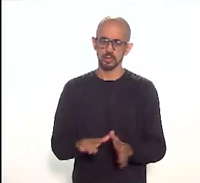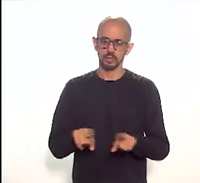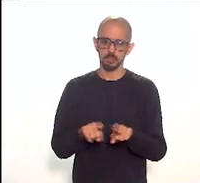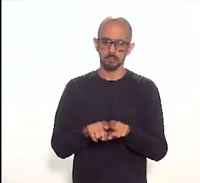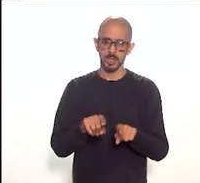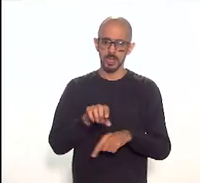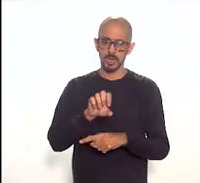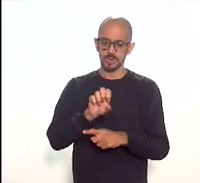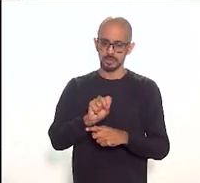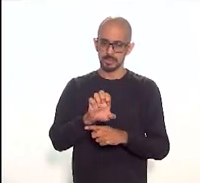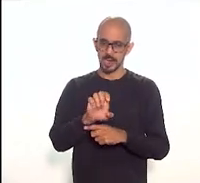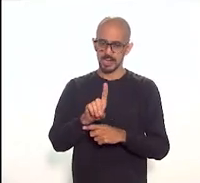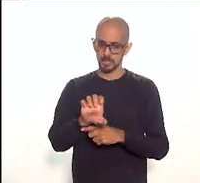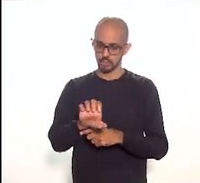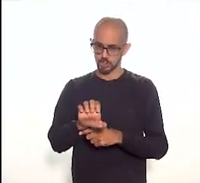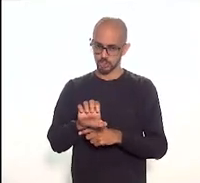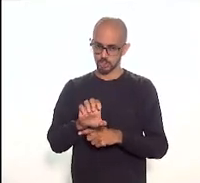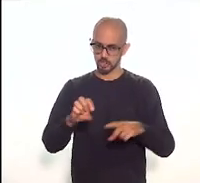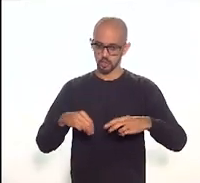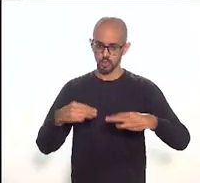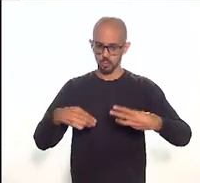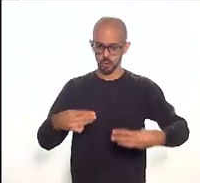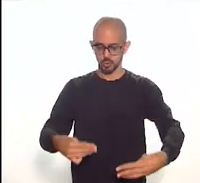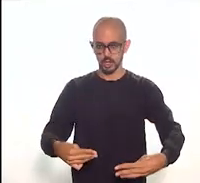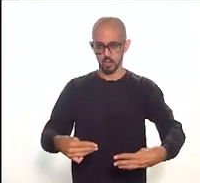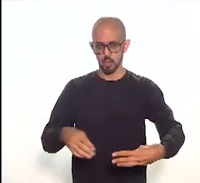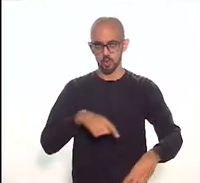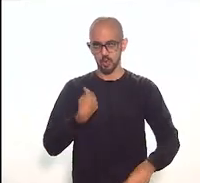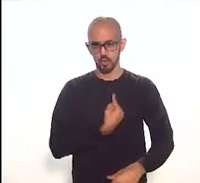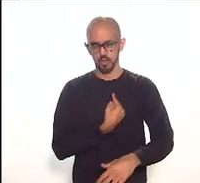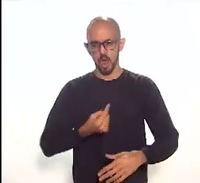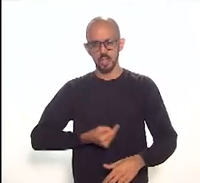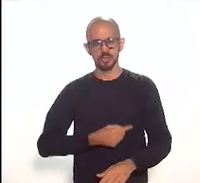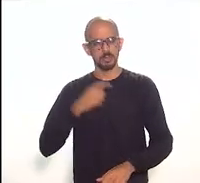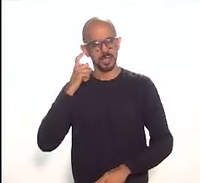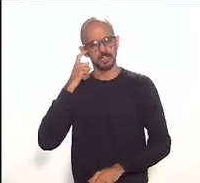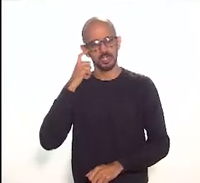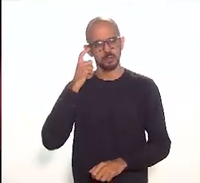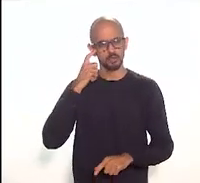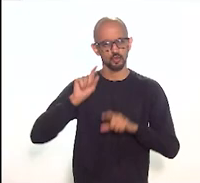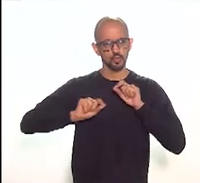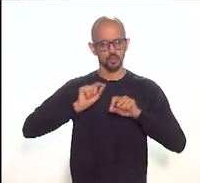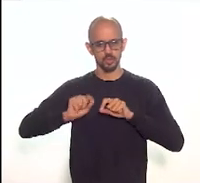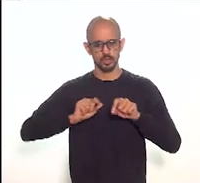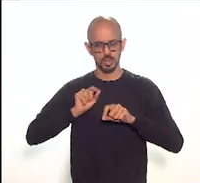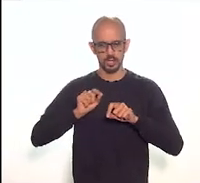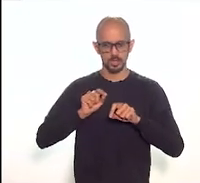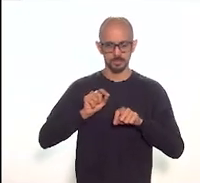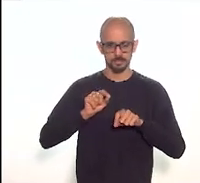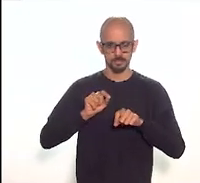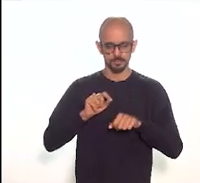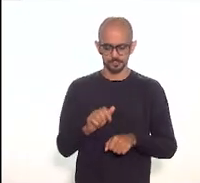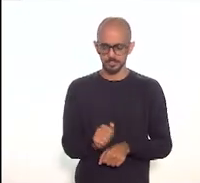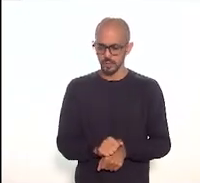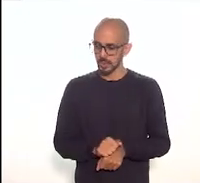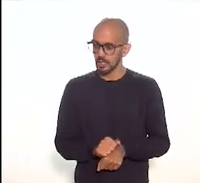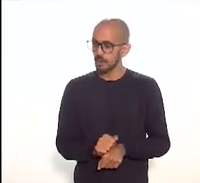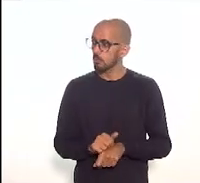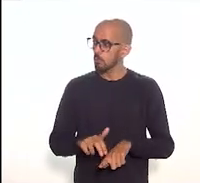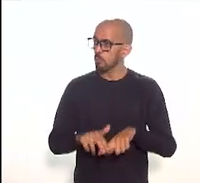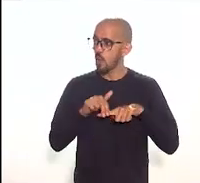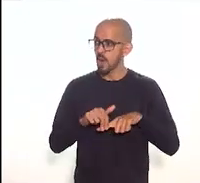nós achamos que do ponto de vista da amplitude desses projetos